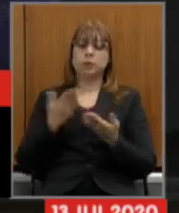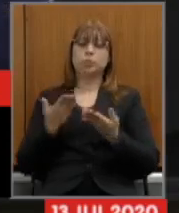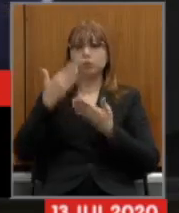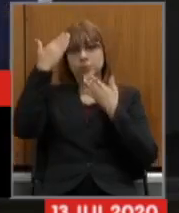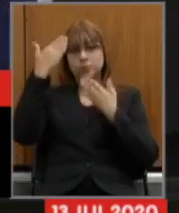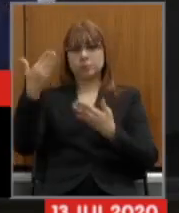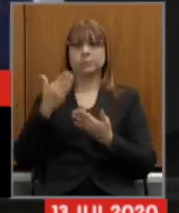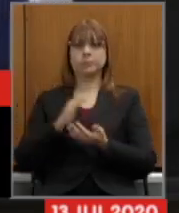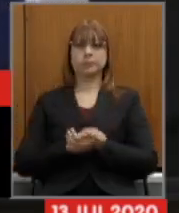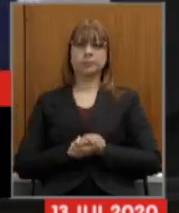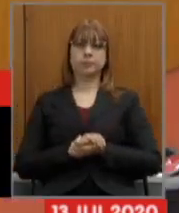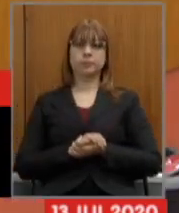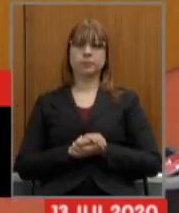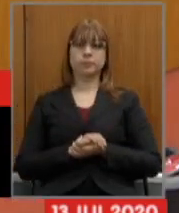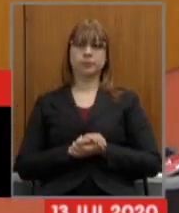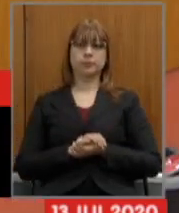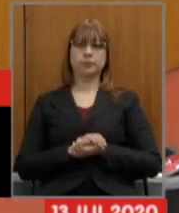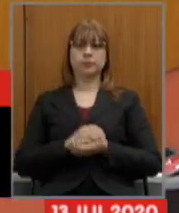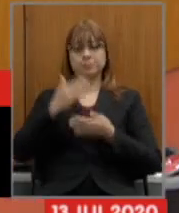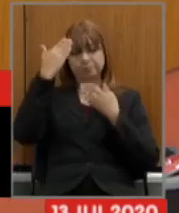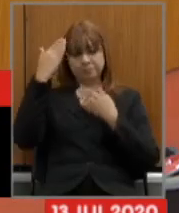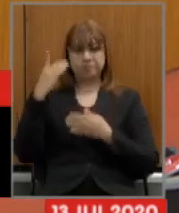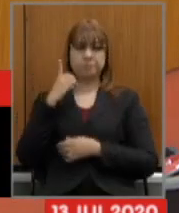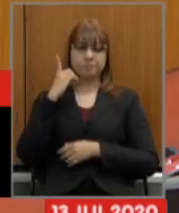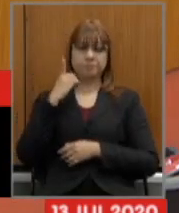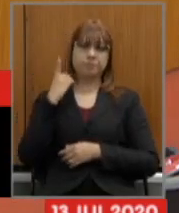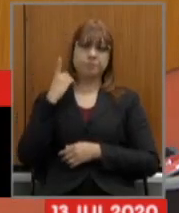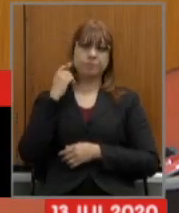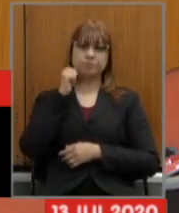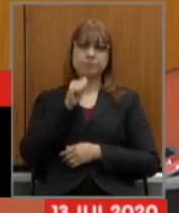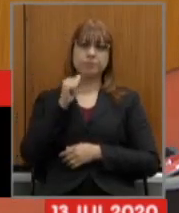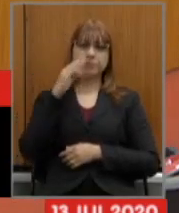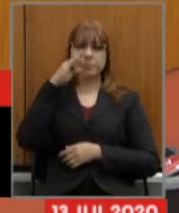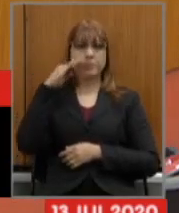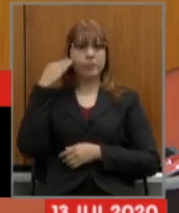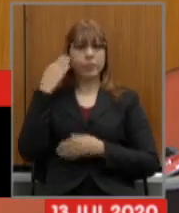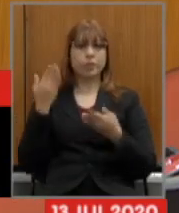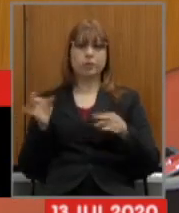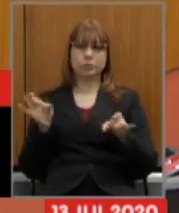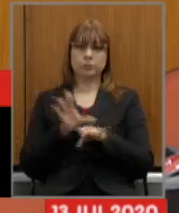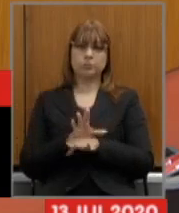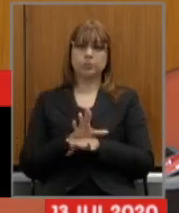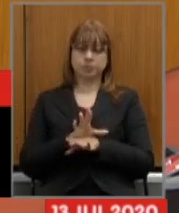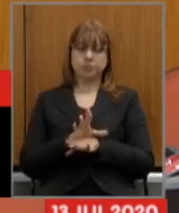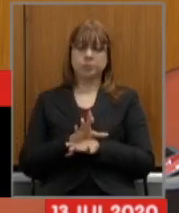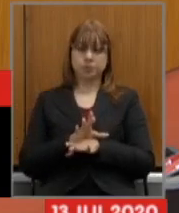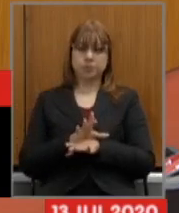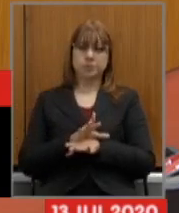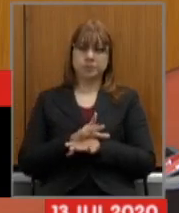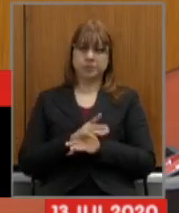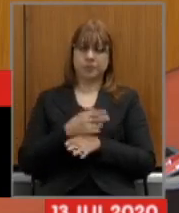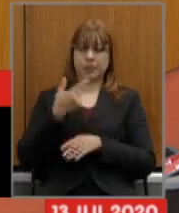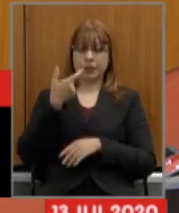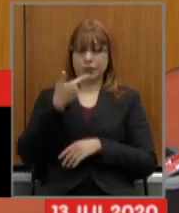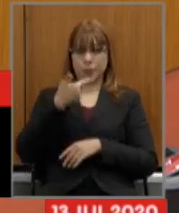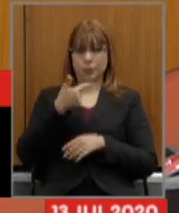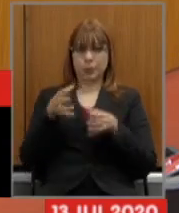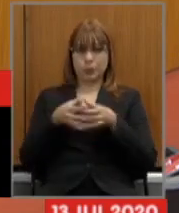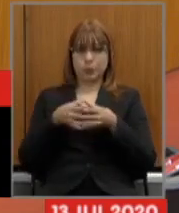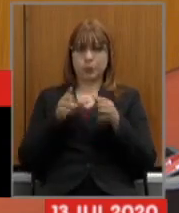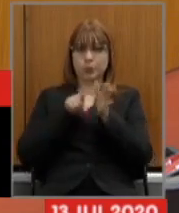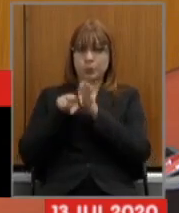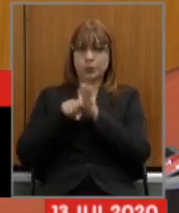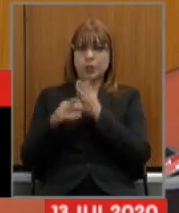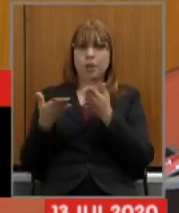obrigado obrigado deputada Beatriz fechando então o nosso segundo bloco vou passar a palavra para os secretários passando agora primeiro para o